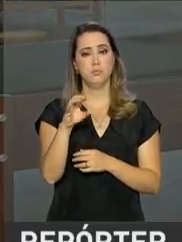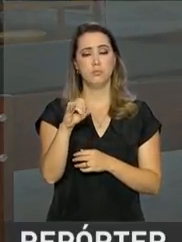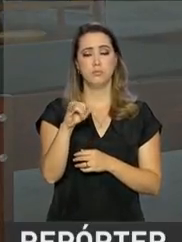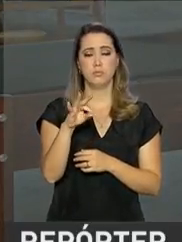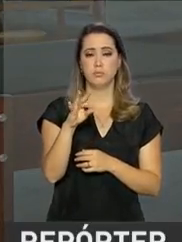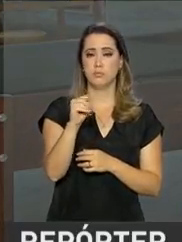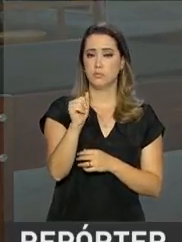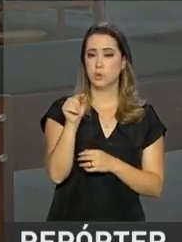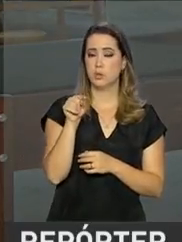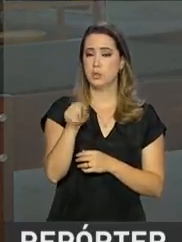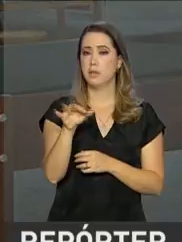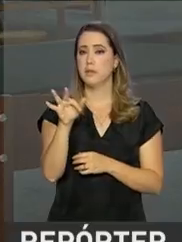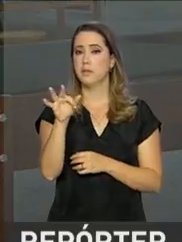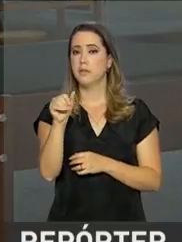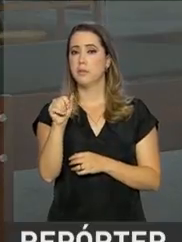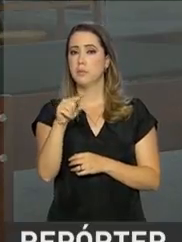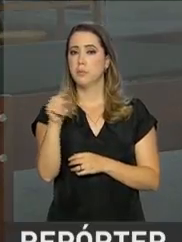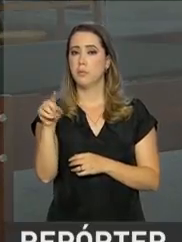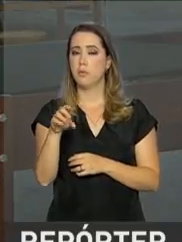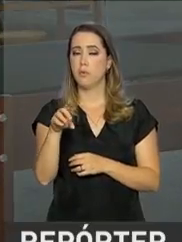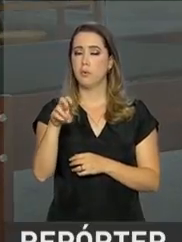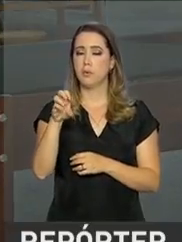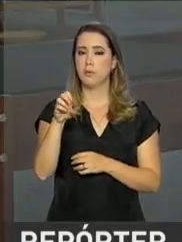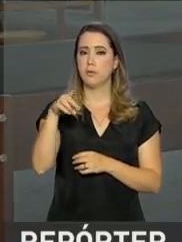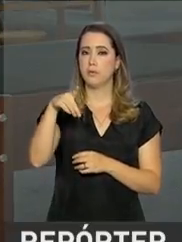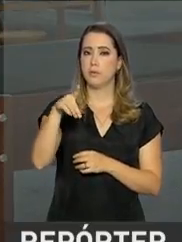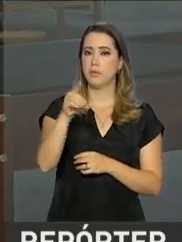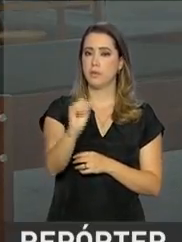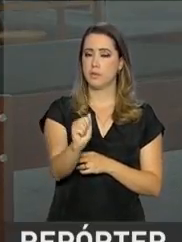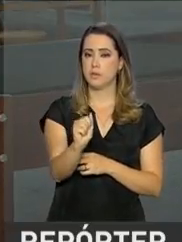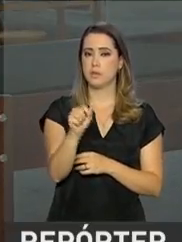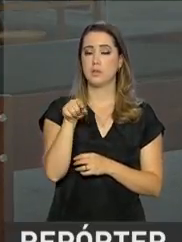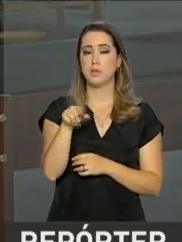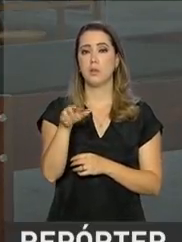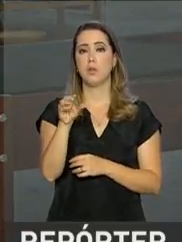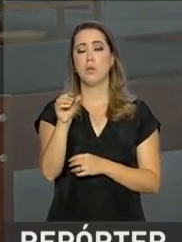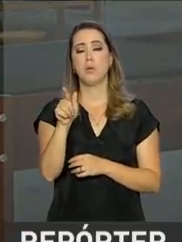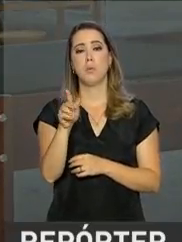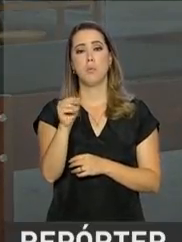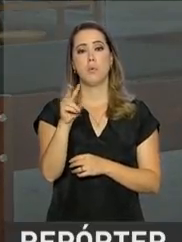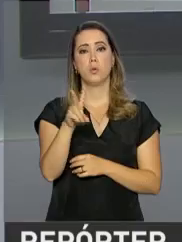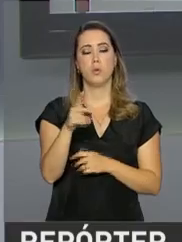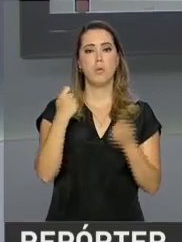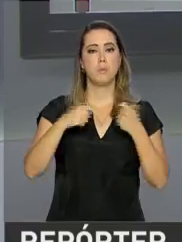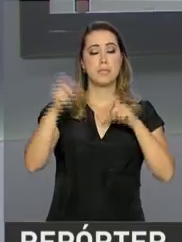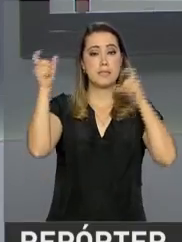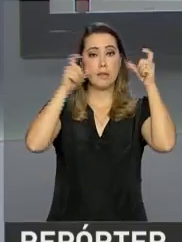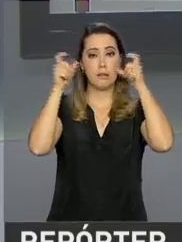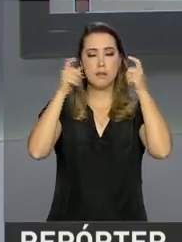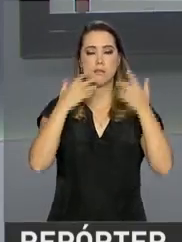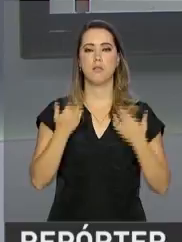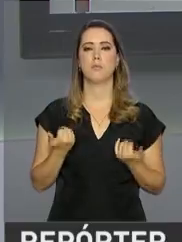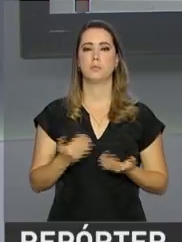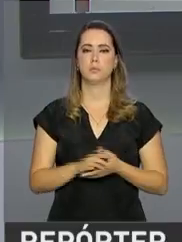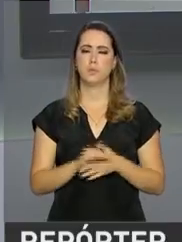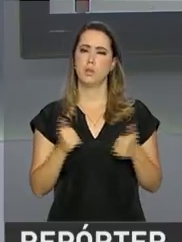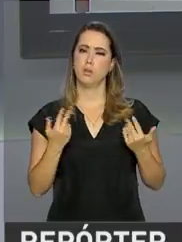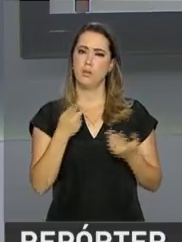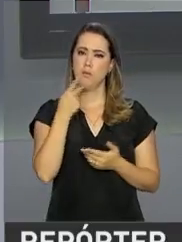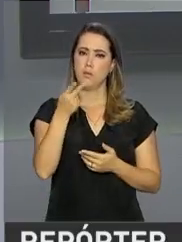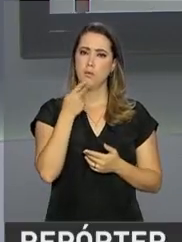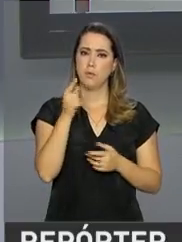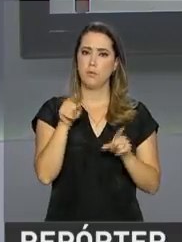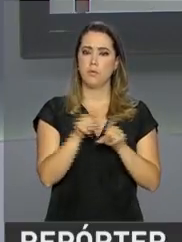.fazenda.gov.br. Tem de ter muita atenção, viu, Jaime? Com certeza, Paulo. Agora, já que a gente está